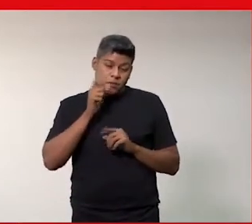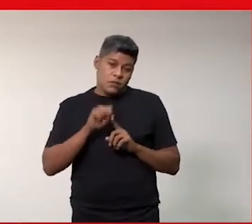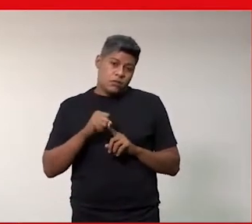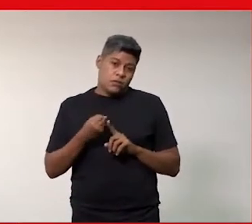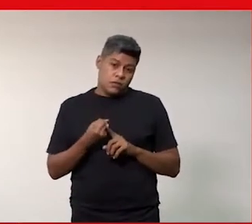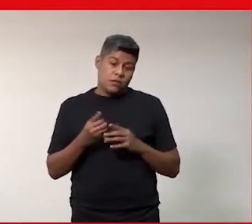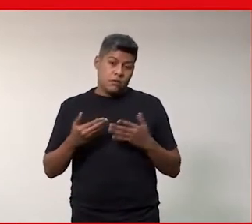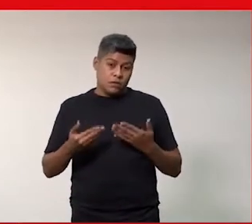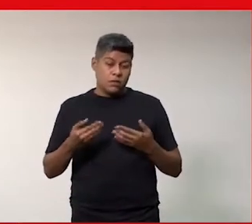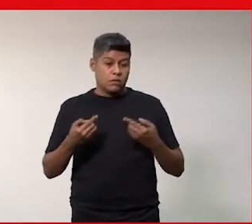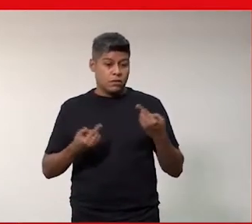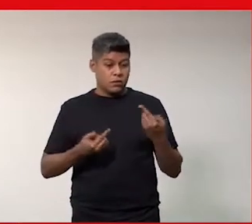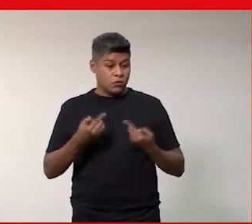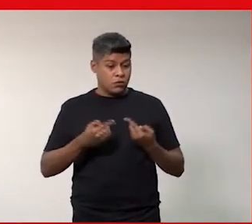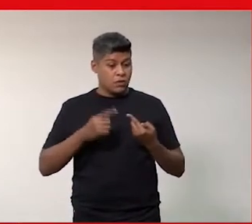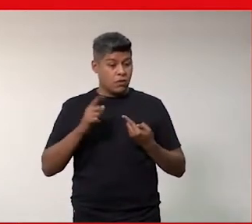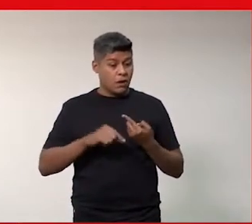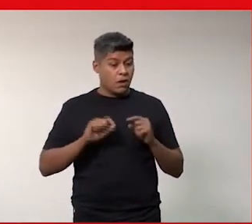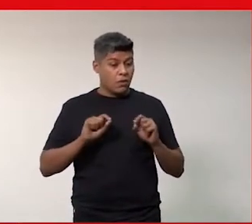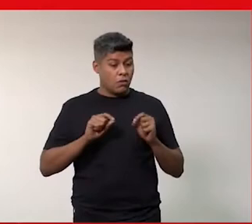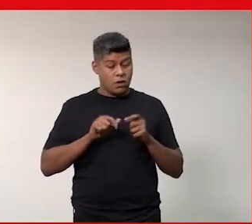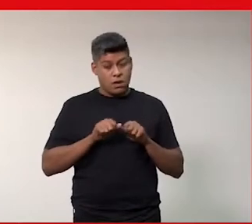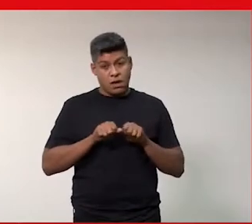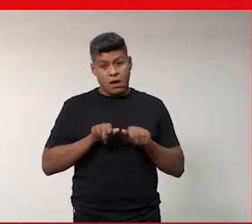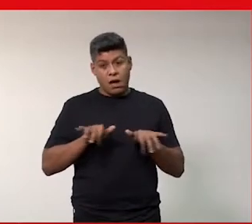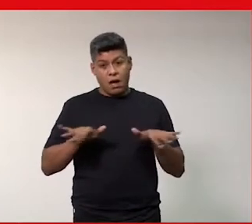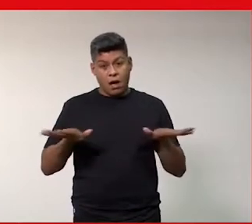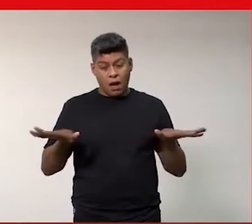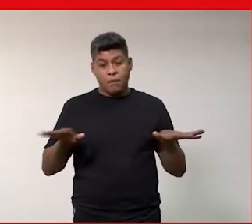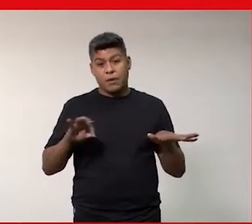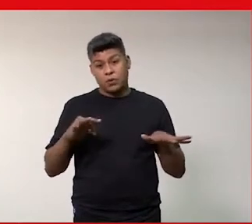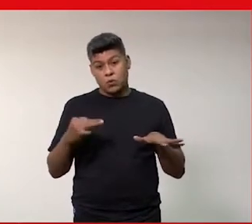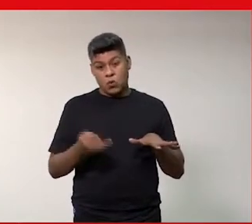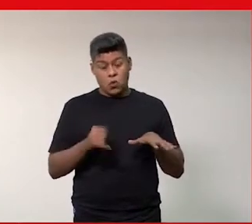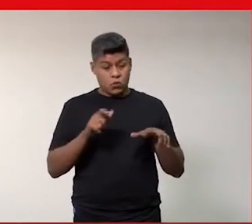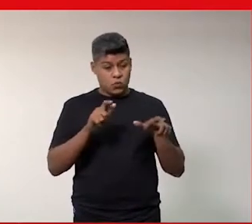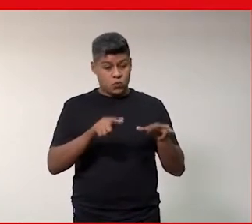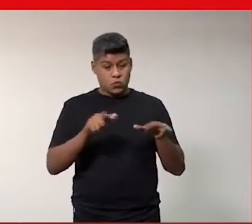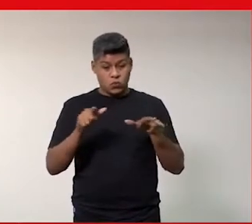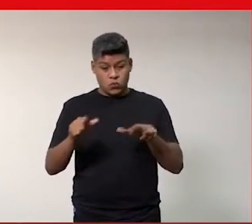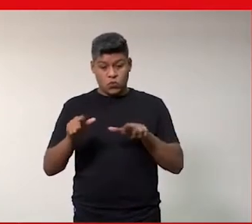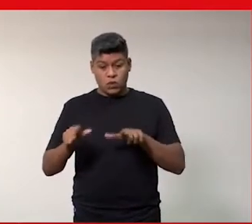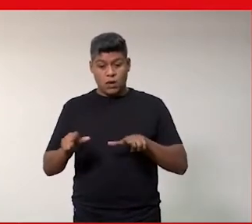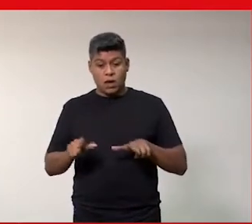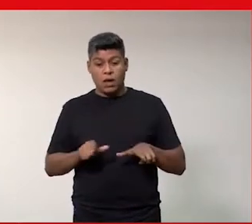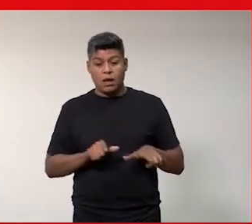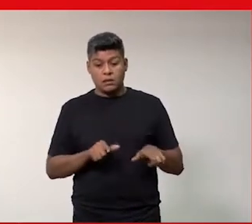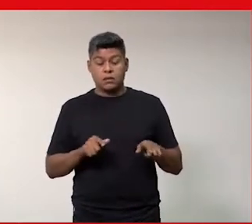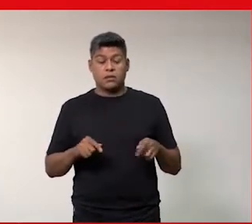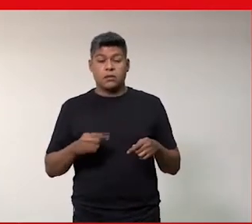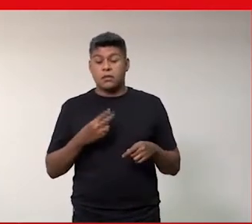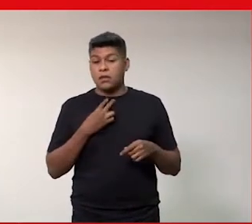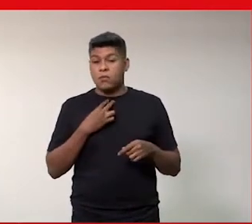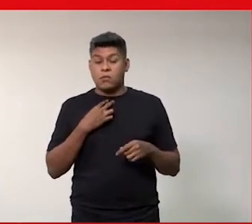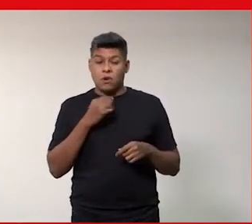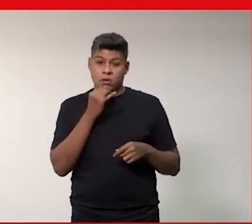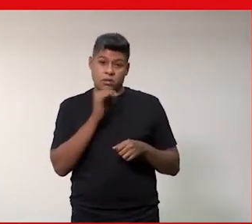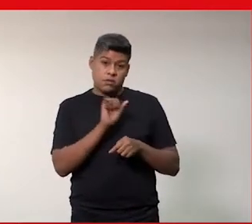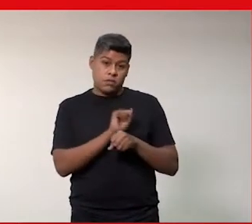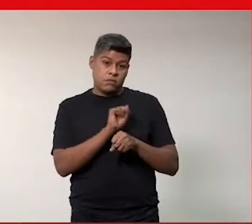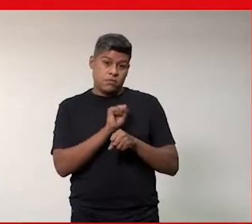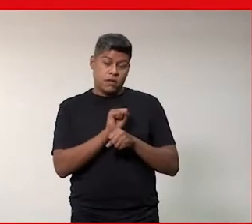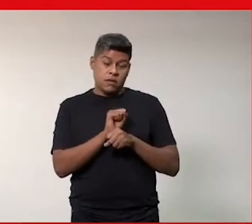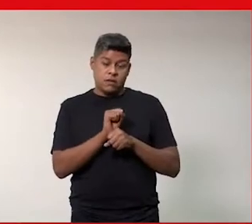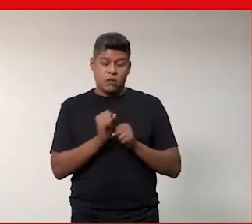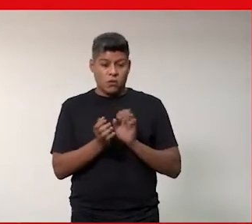Então, essa discussão, ela é uma discussão que é ampla, tem que ser feita em todas as esferas, mas a gente não pode esperar aí mais uma